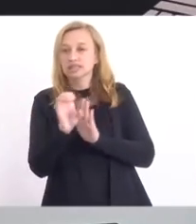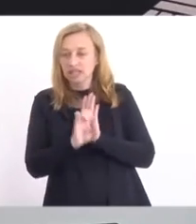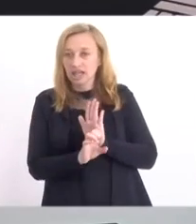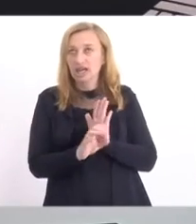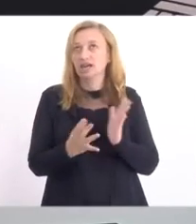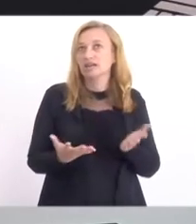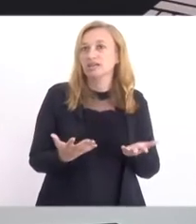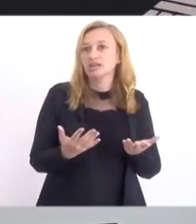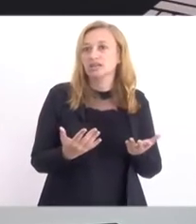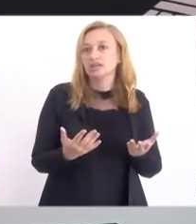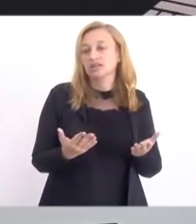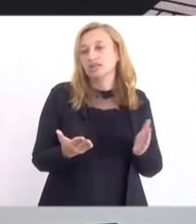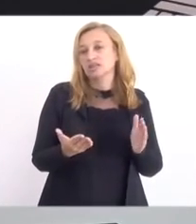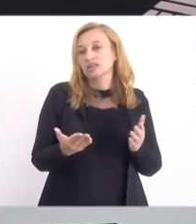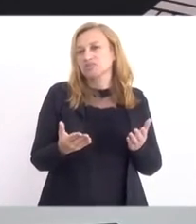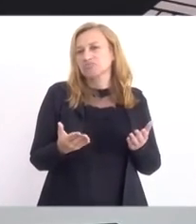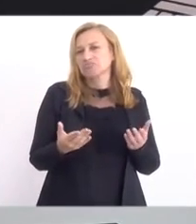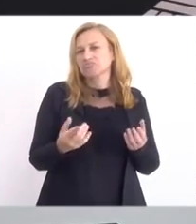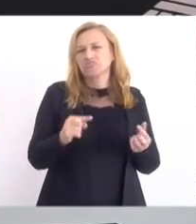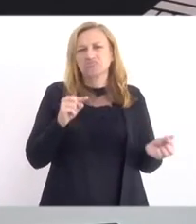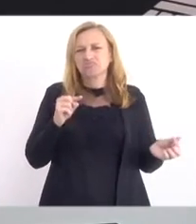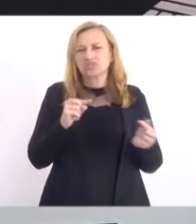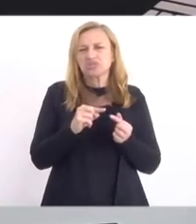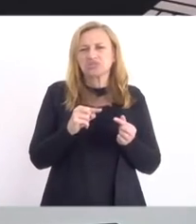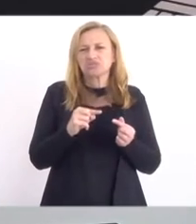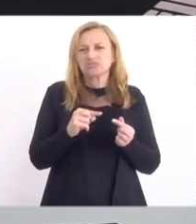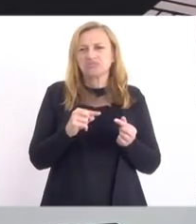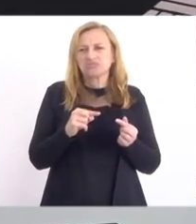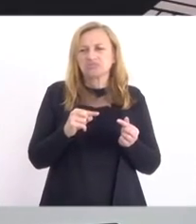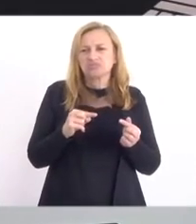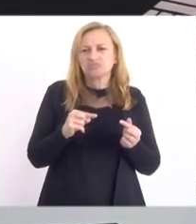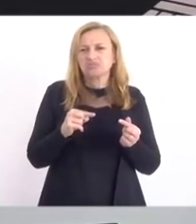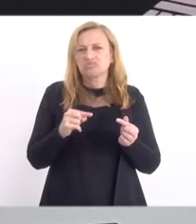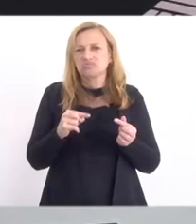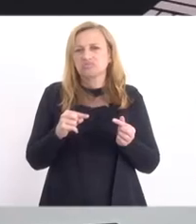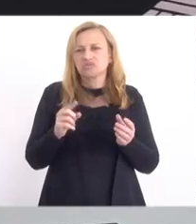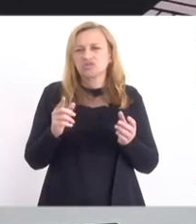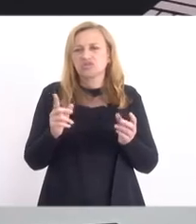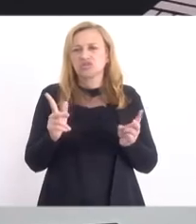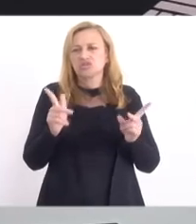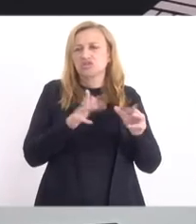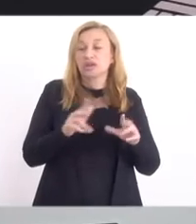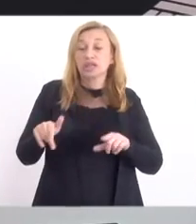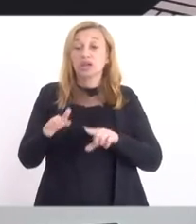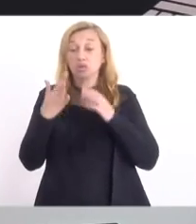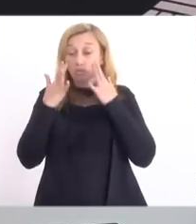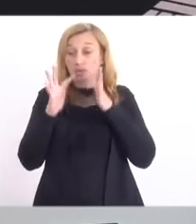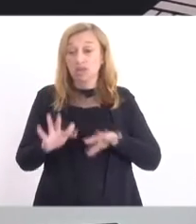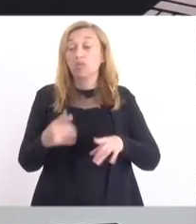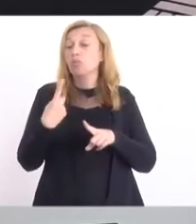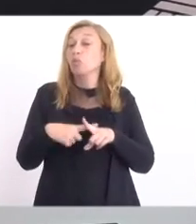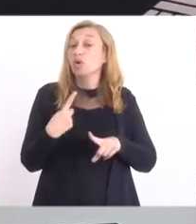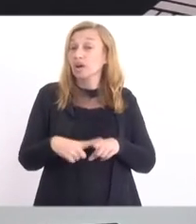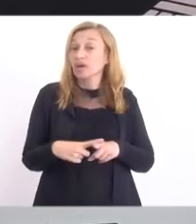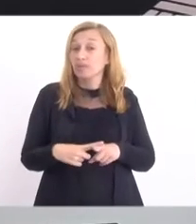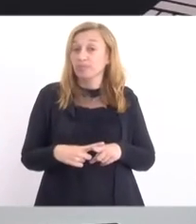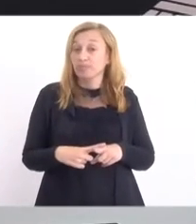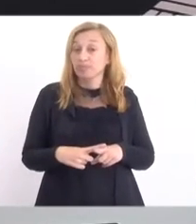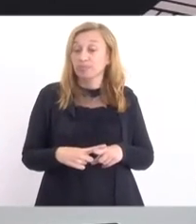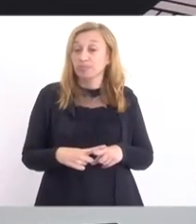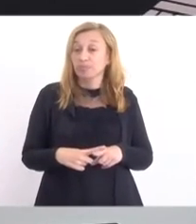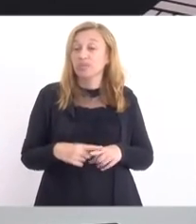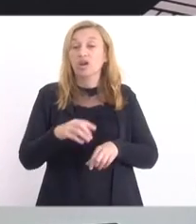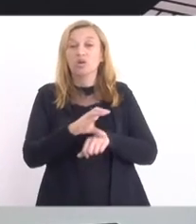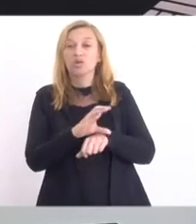propósito. Então, estou chamando a atenção, porque a